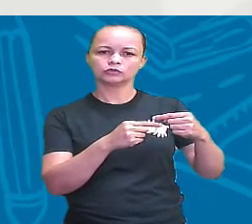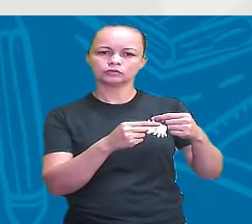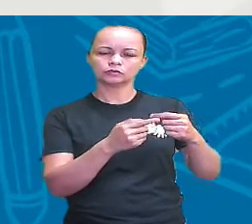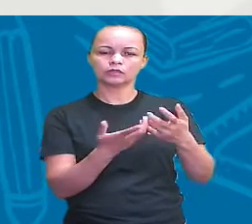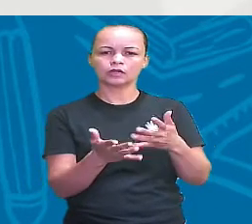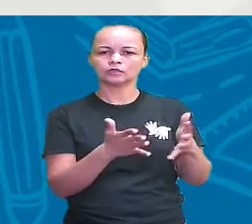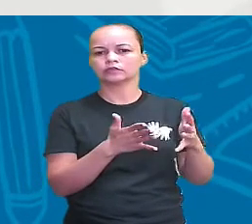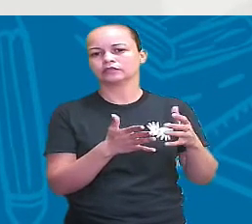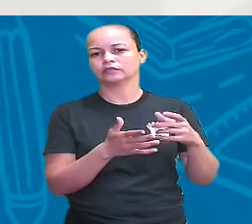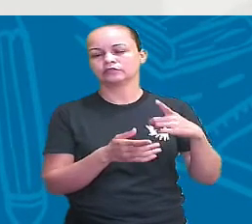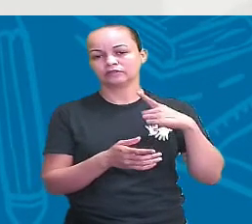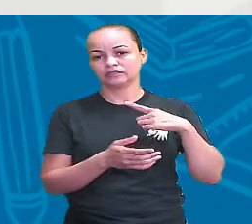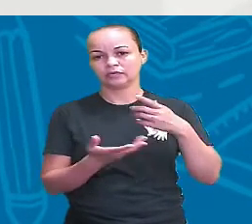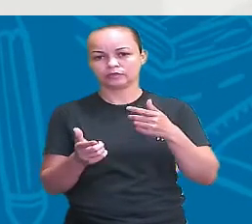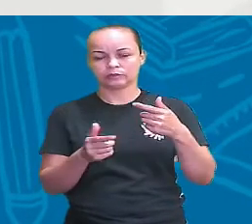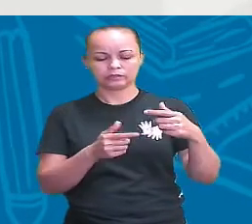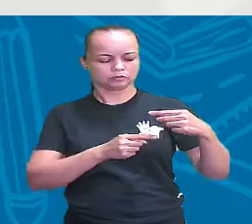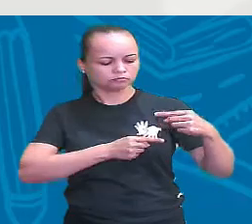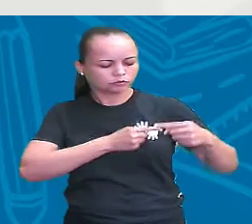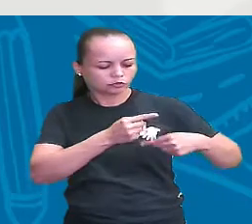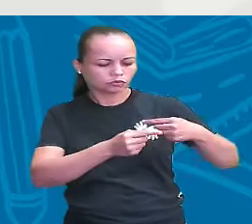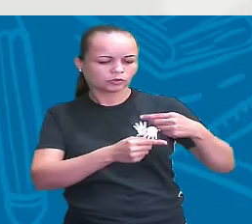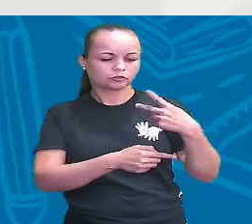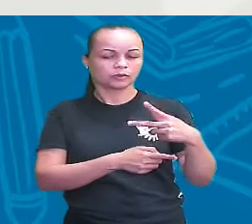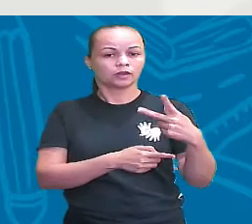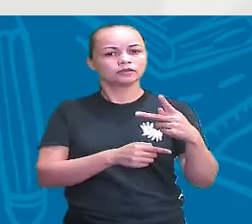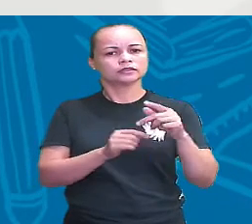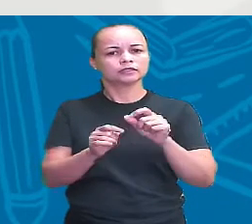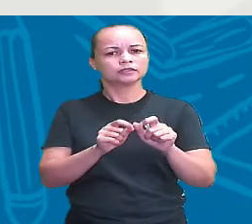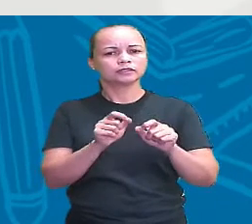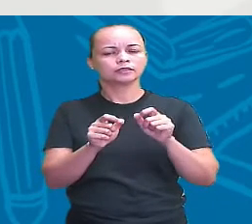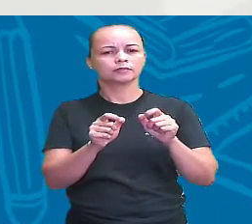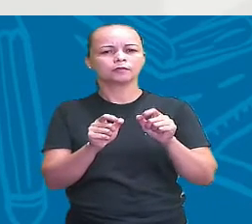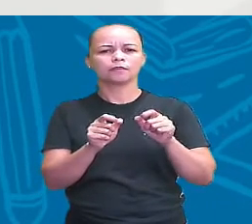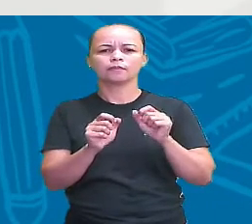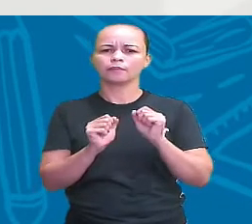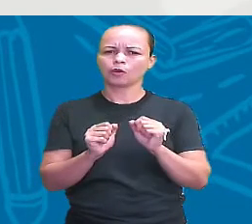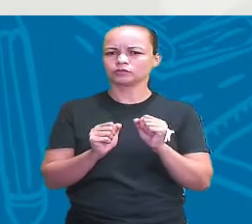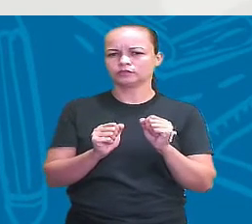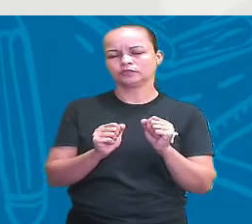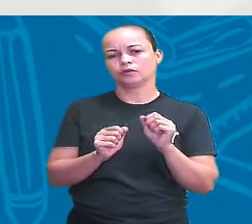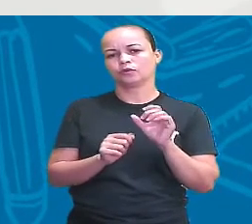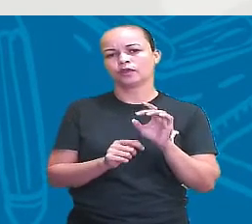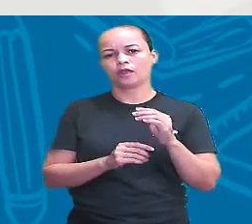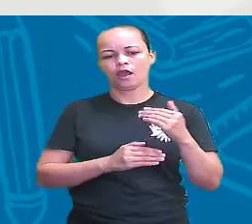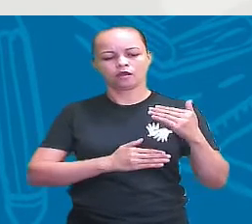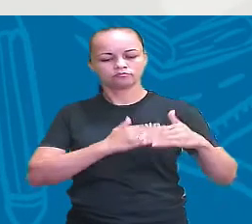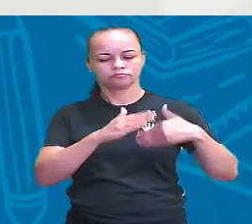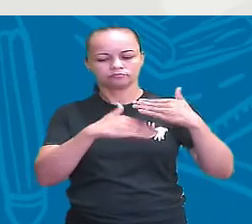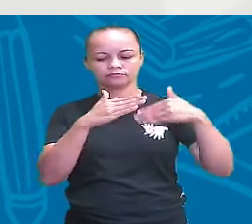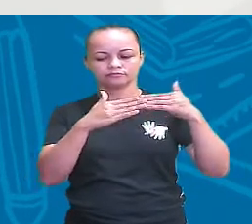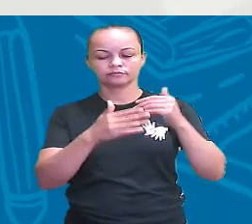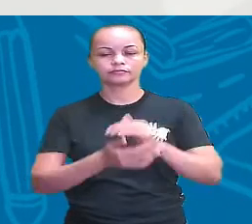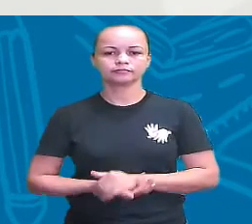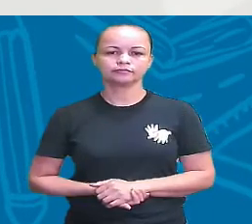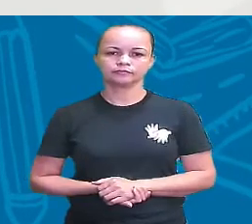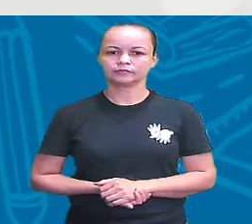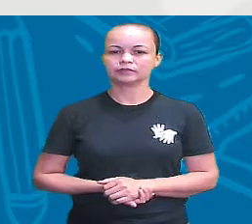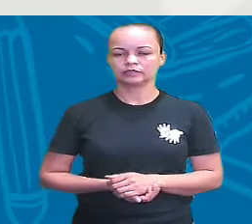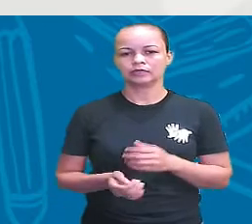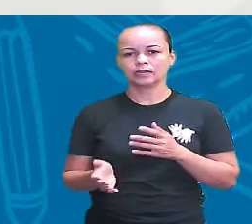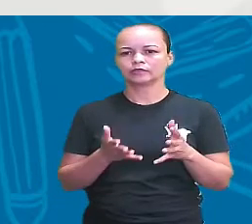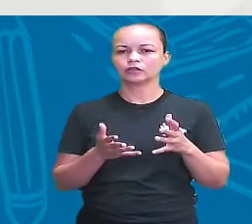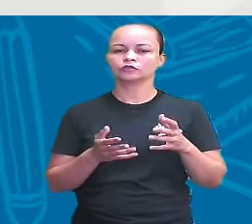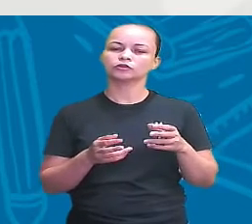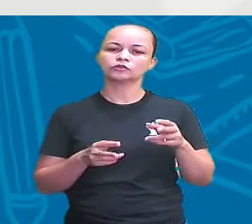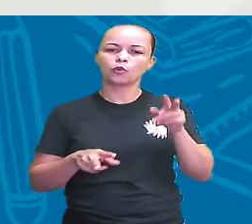quê? A perpetração da sua espécie e que a gente pode até alinhar com a questão da evolução. Então você vê, já entrou aqui até a questão mesmo